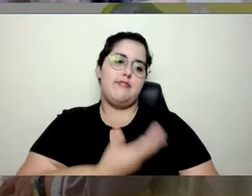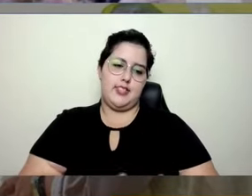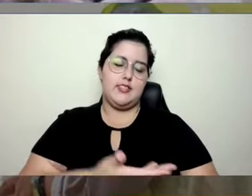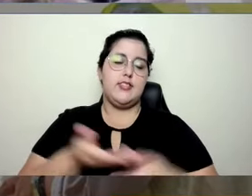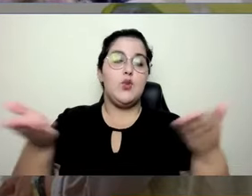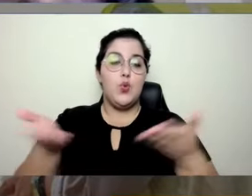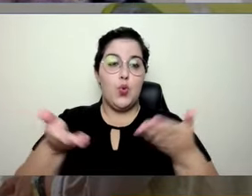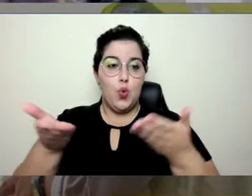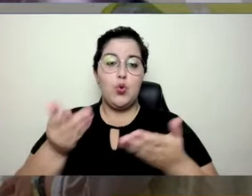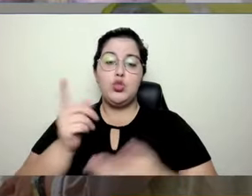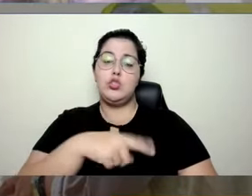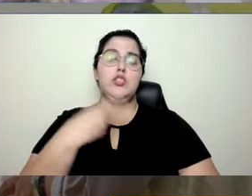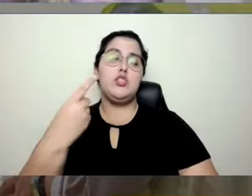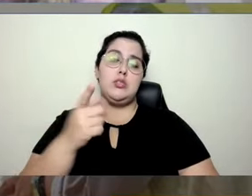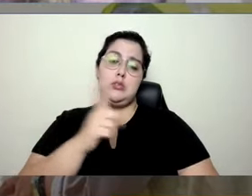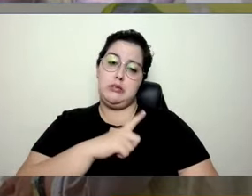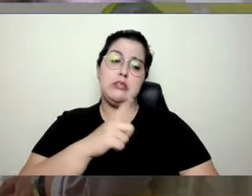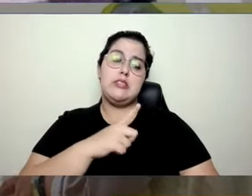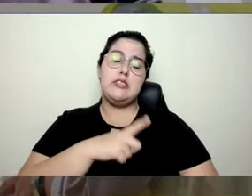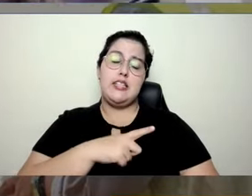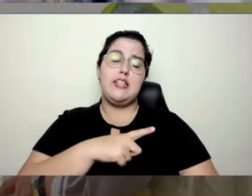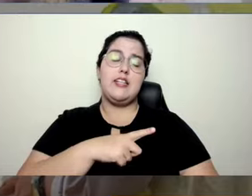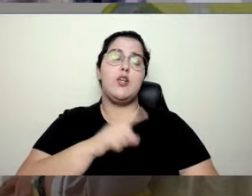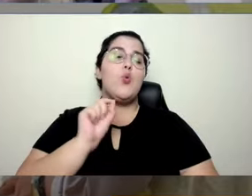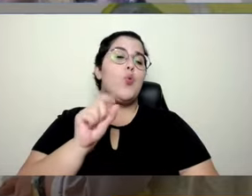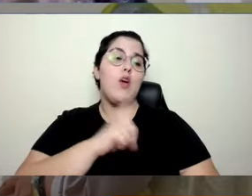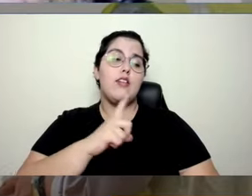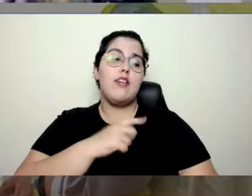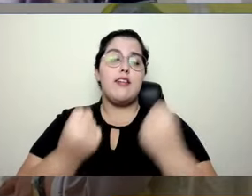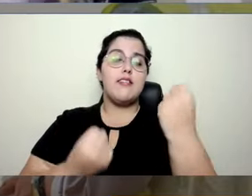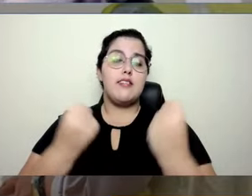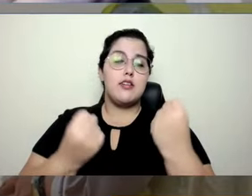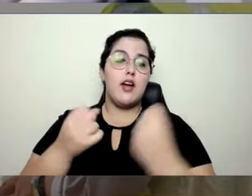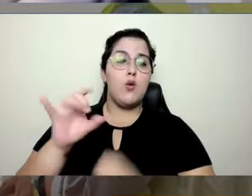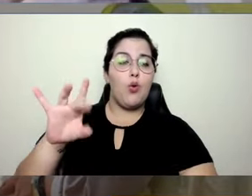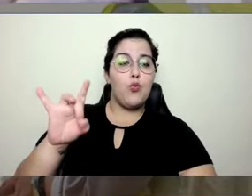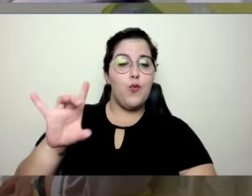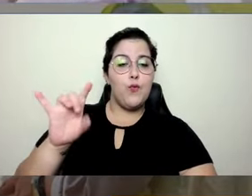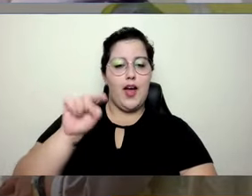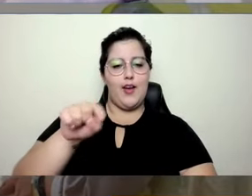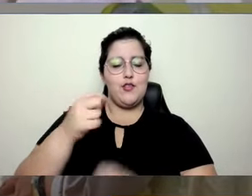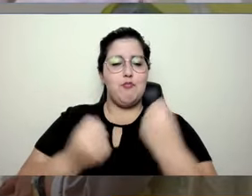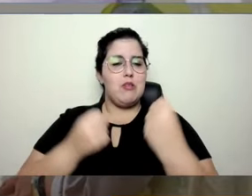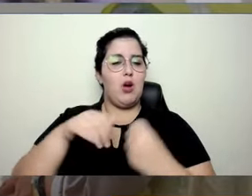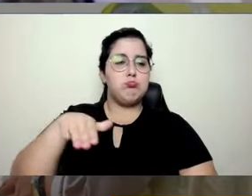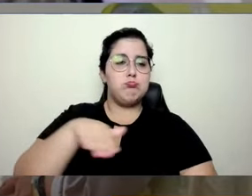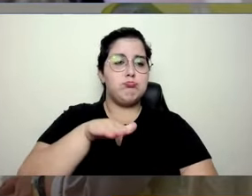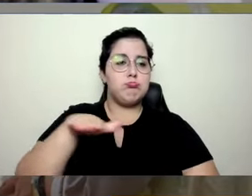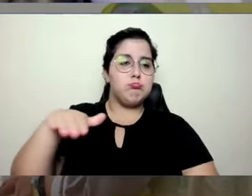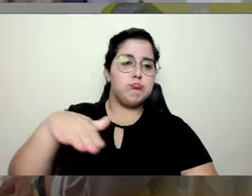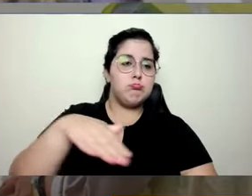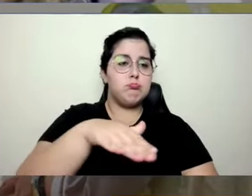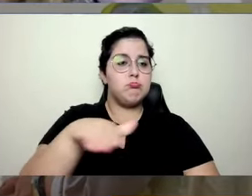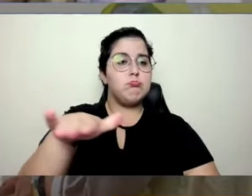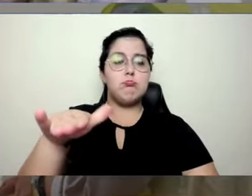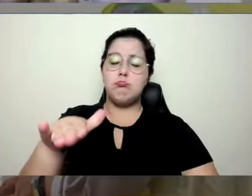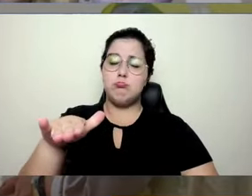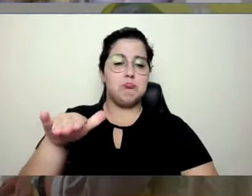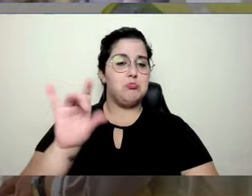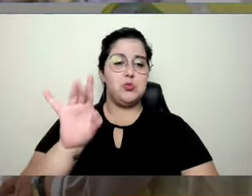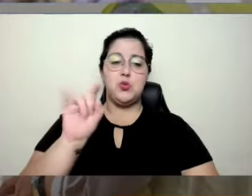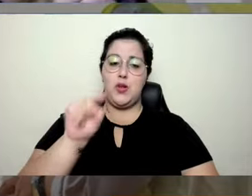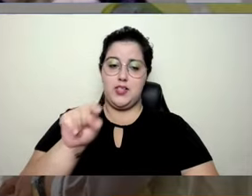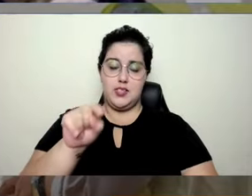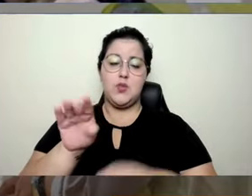muito próximos de carros autônomos. A gente tem, por exemplo, a Mercedes-Benz. Ela tem diversos